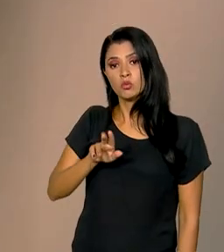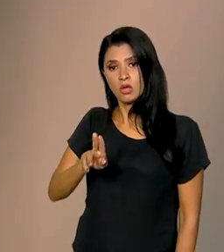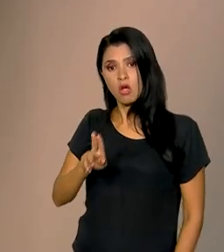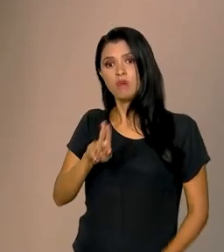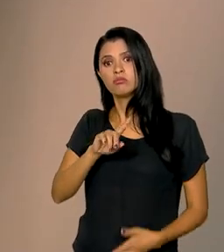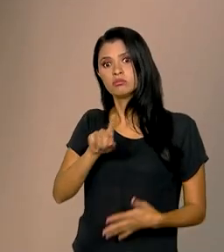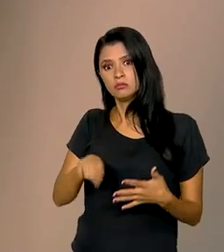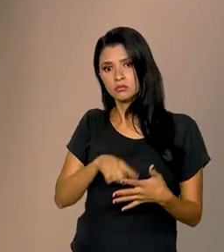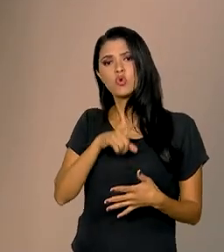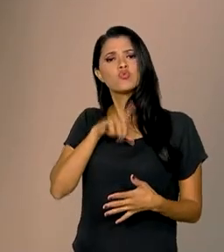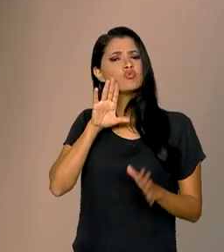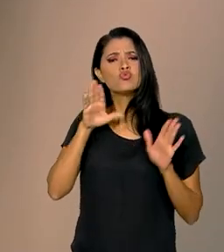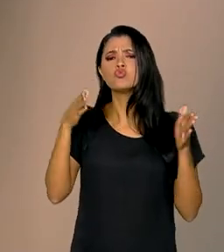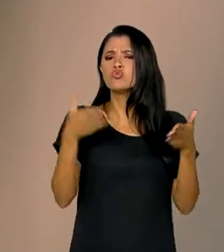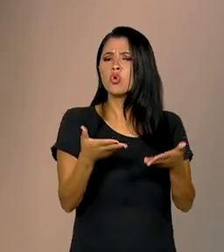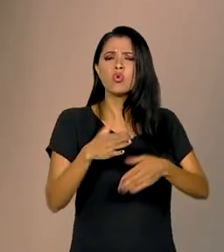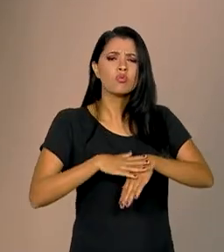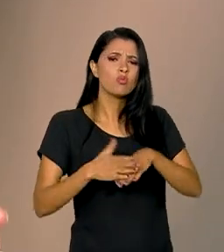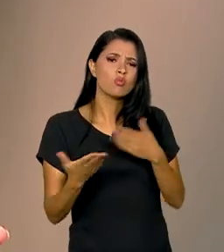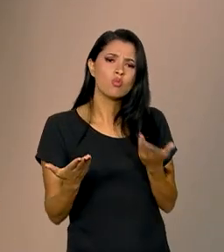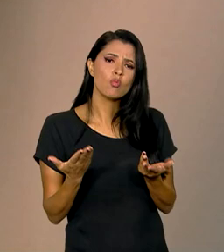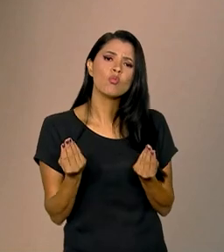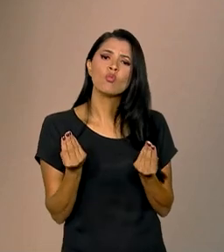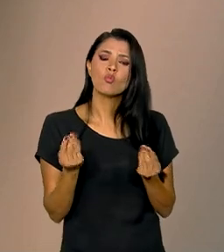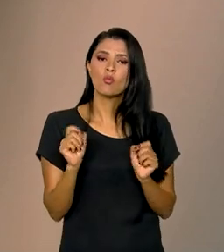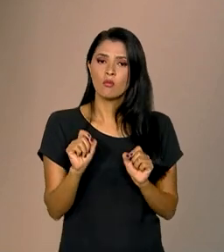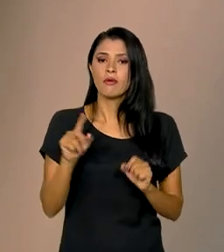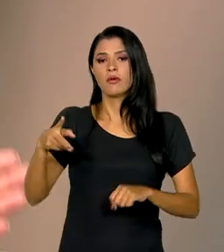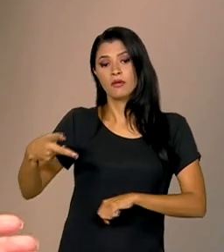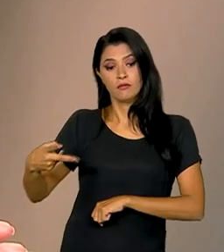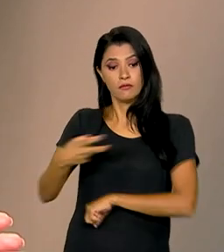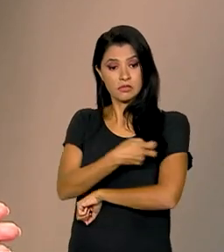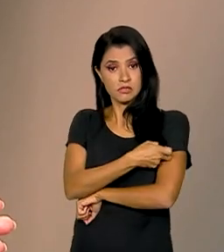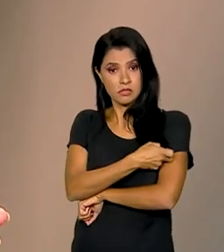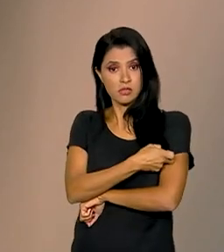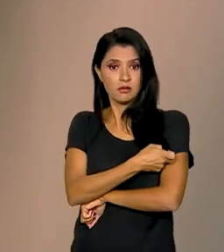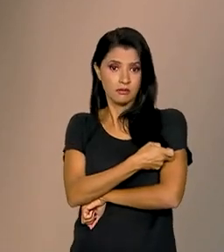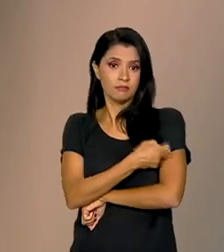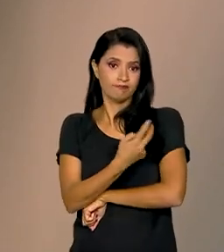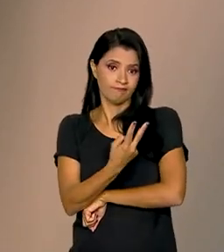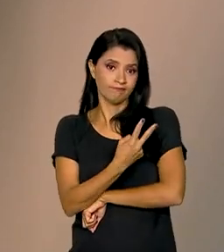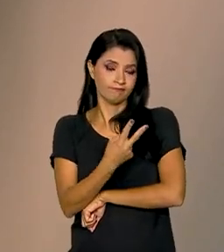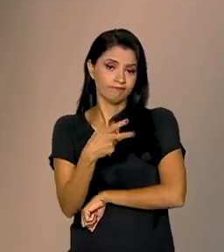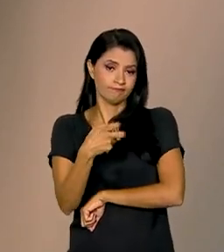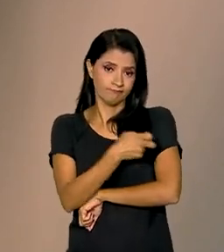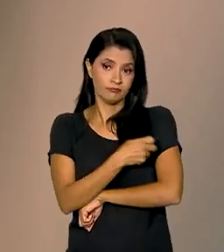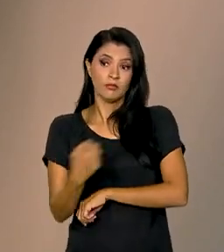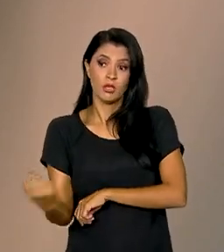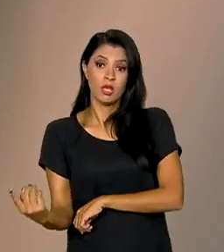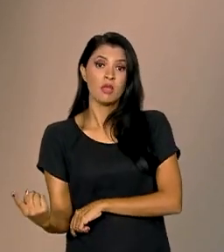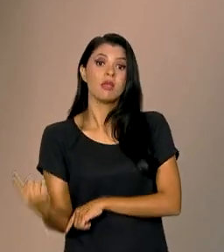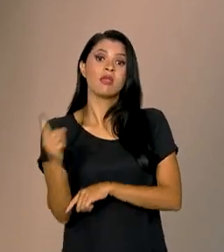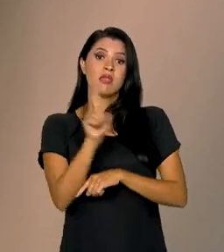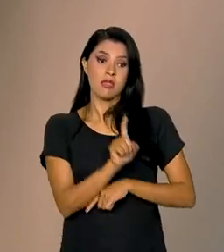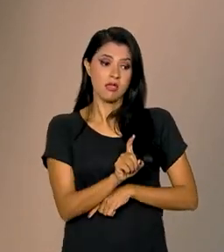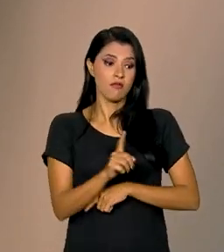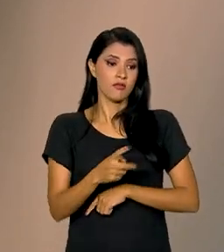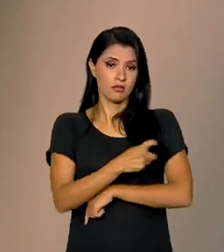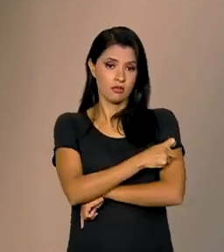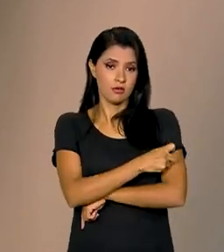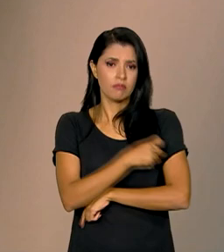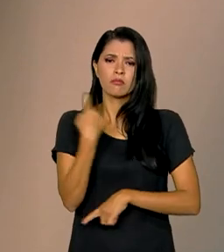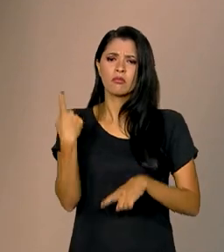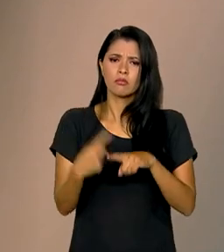O foco, neste momento, é a vacina e a vacinação. Porque foi com